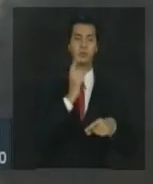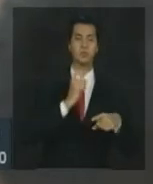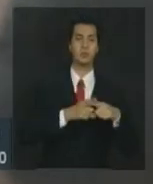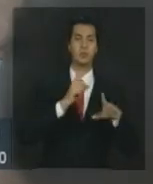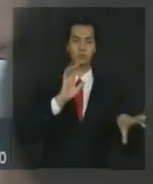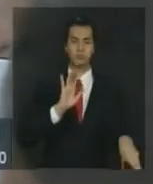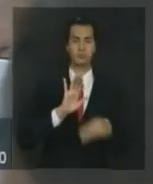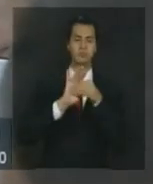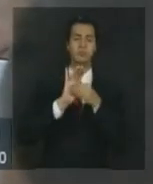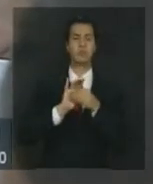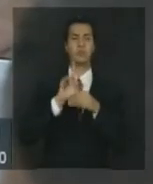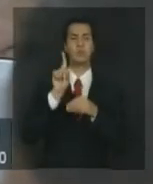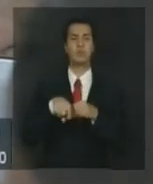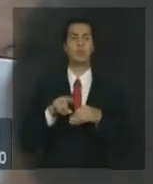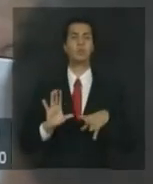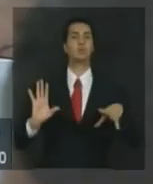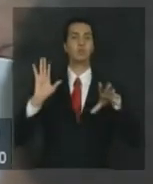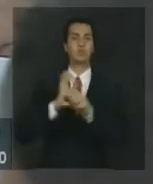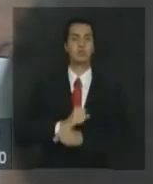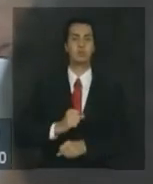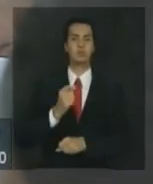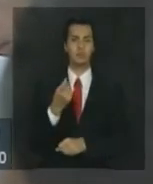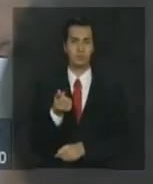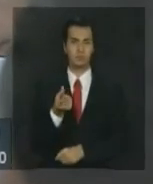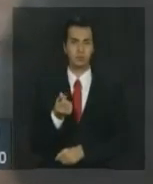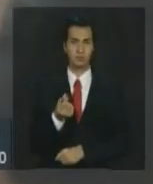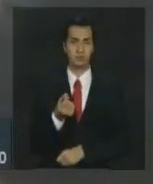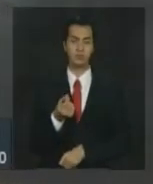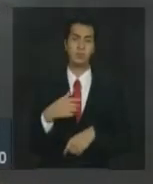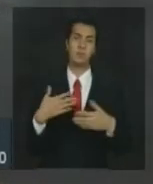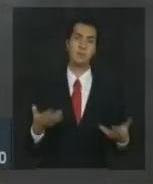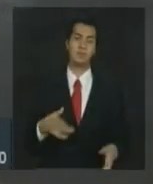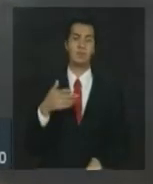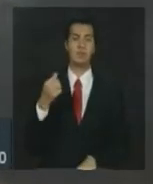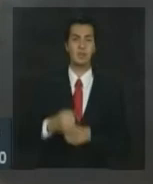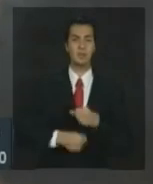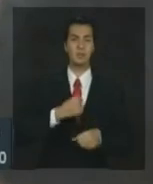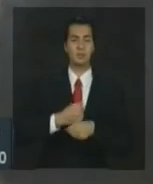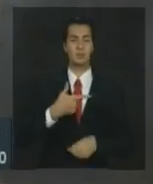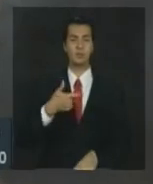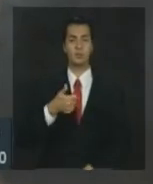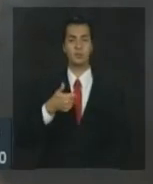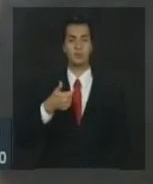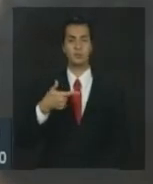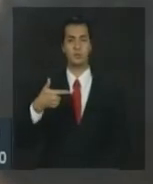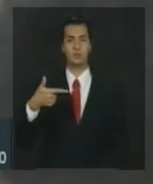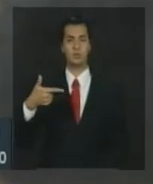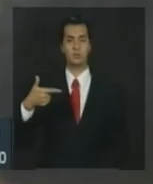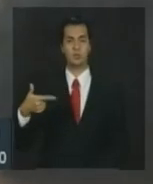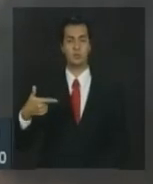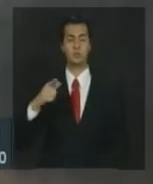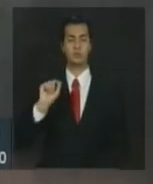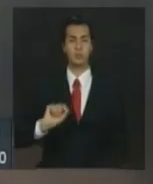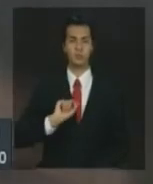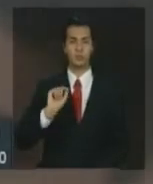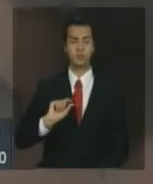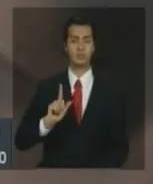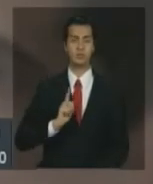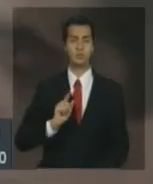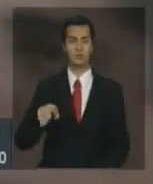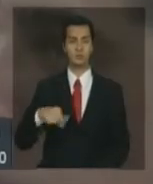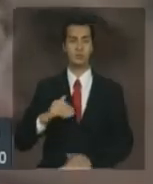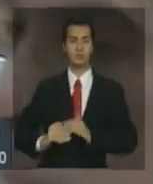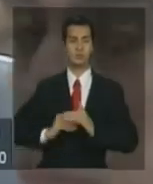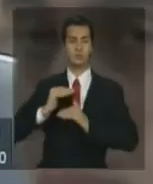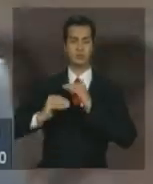E como o valor de 2012 foram 2,5 bilhões em relação a 1,1 bi, esse